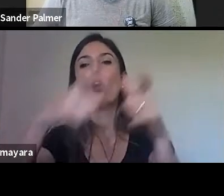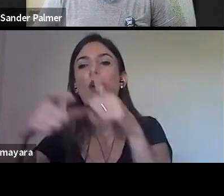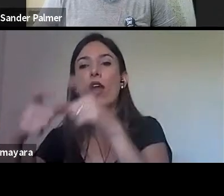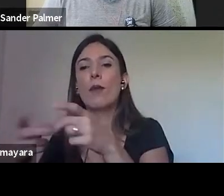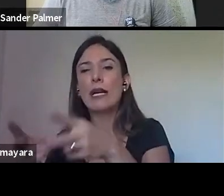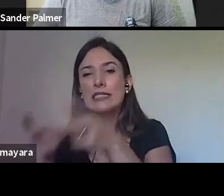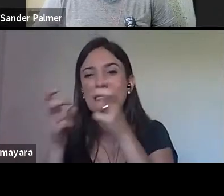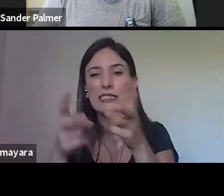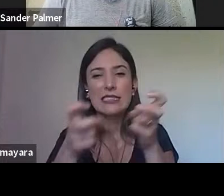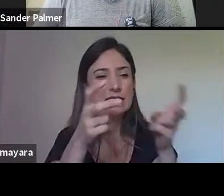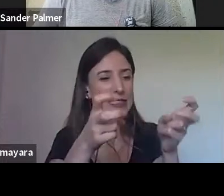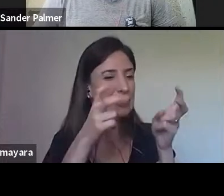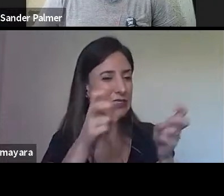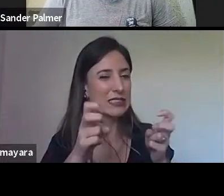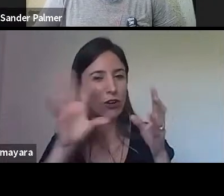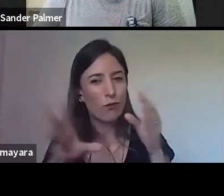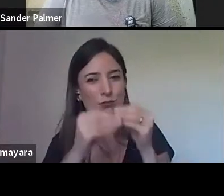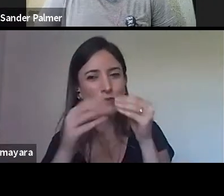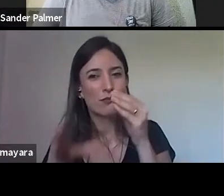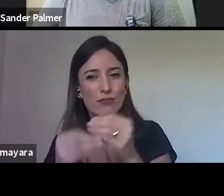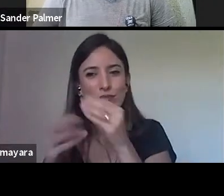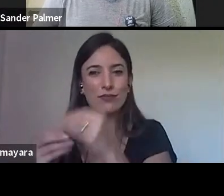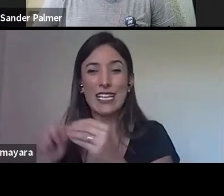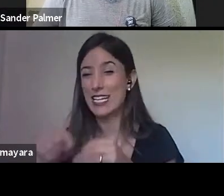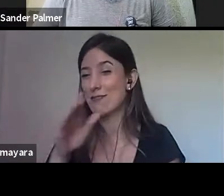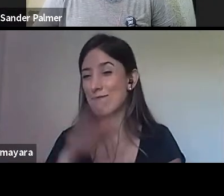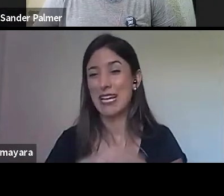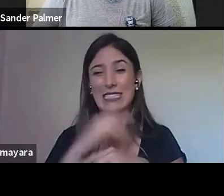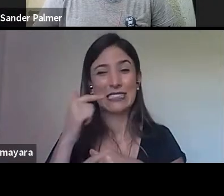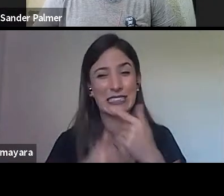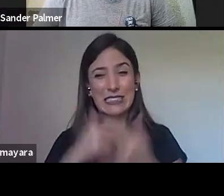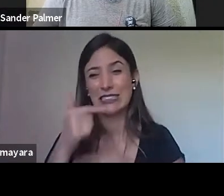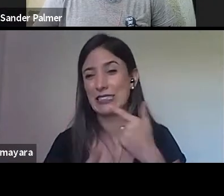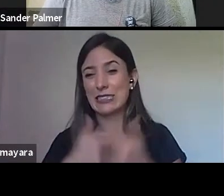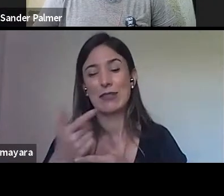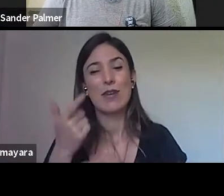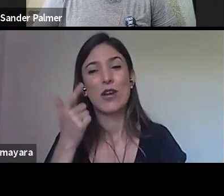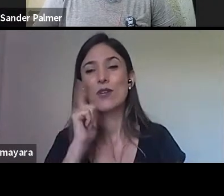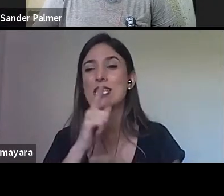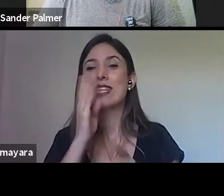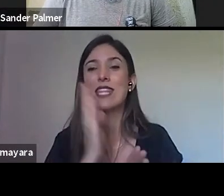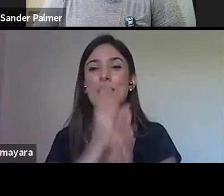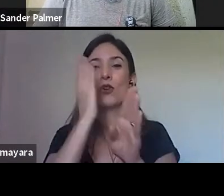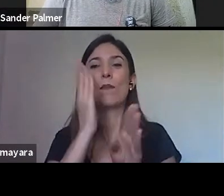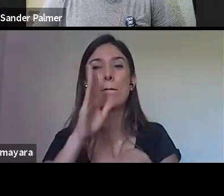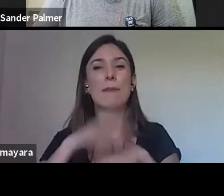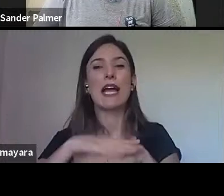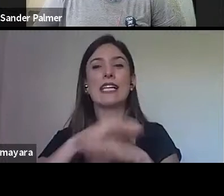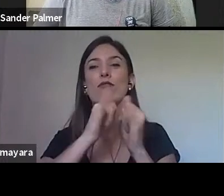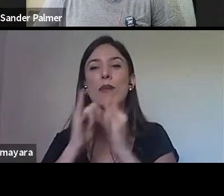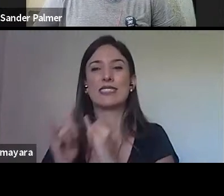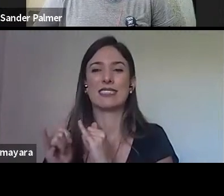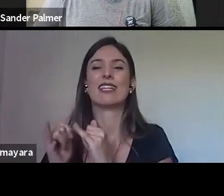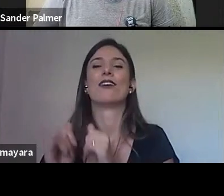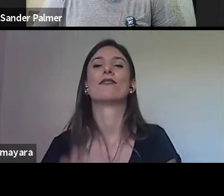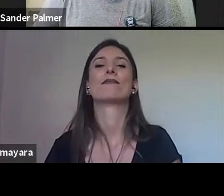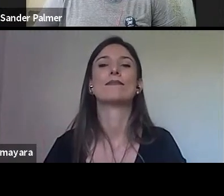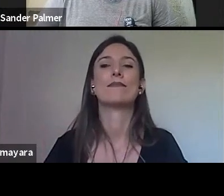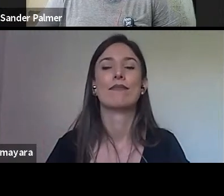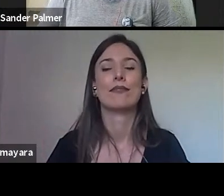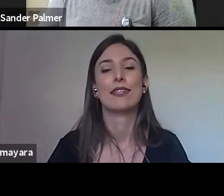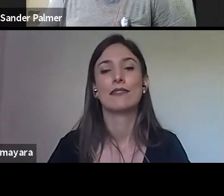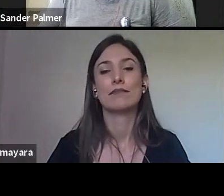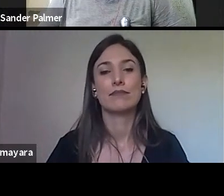estamos dando um trabalho hercúleo para tentar achar essas fontes, tá? Mas, enfim,